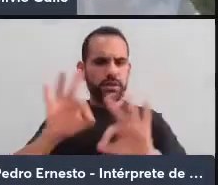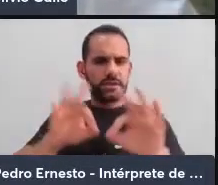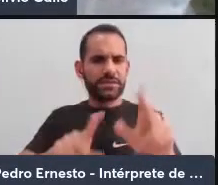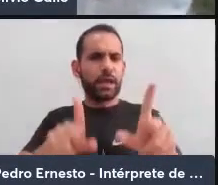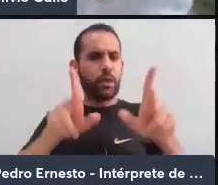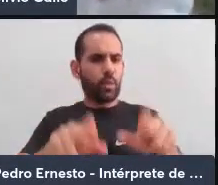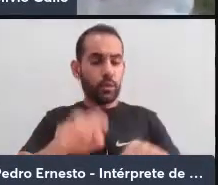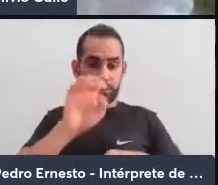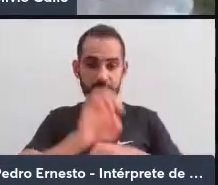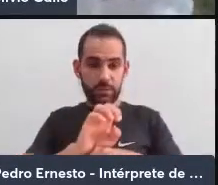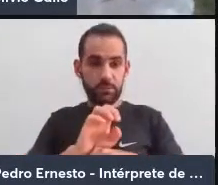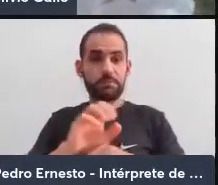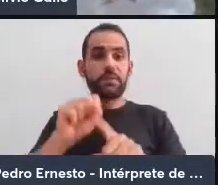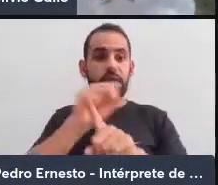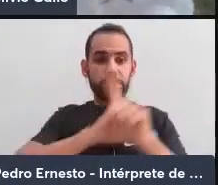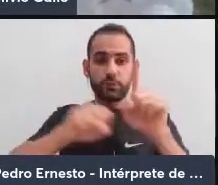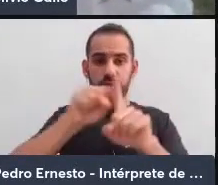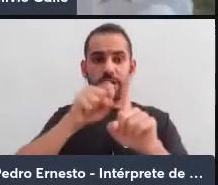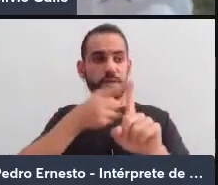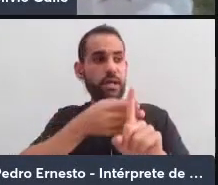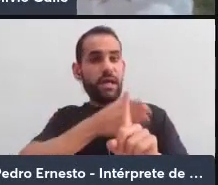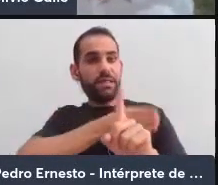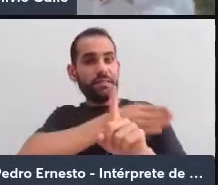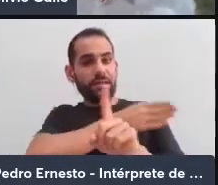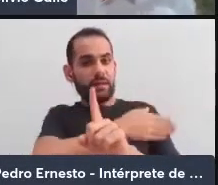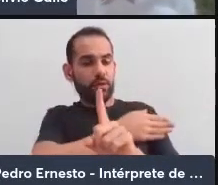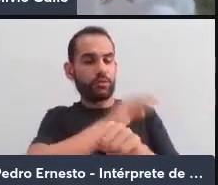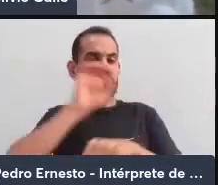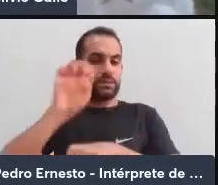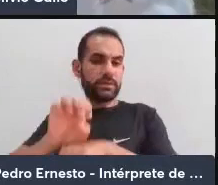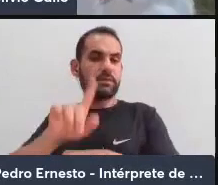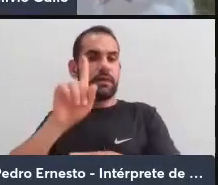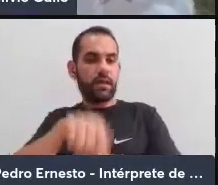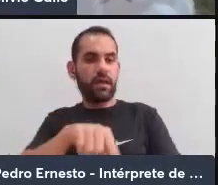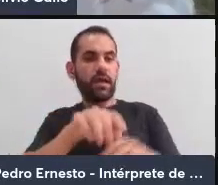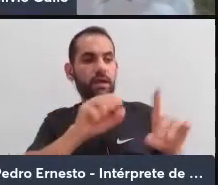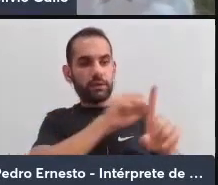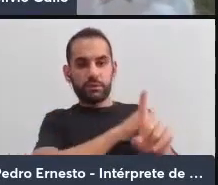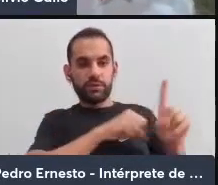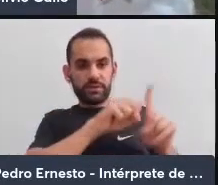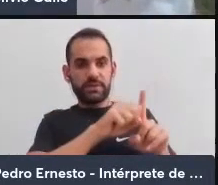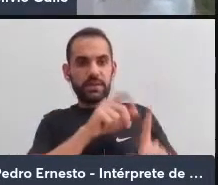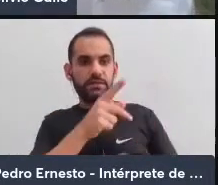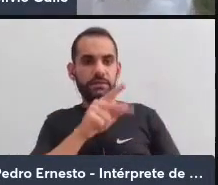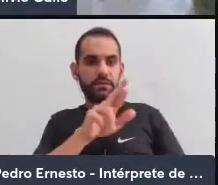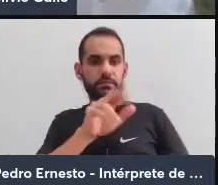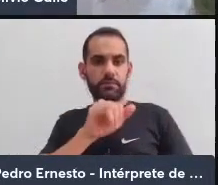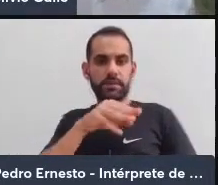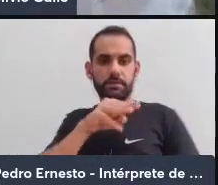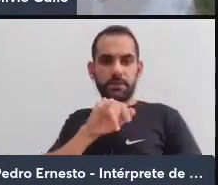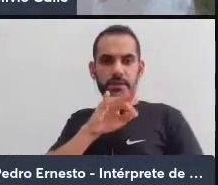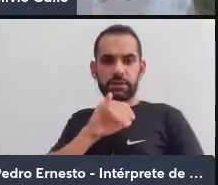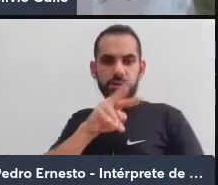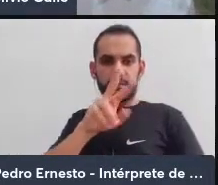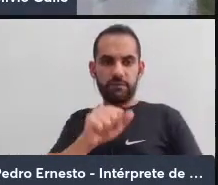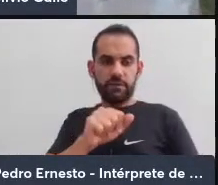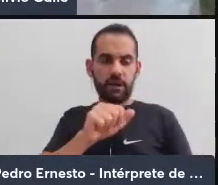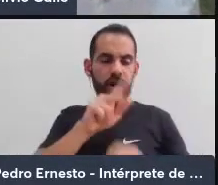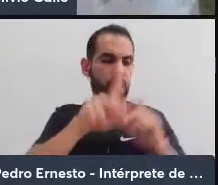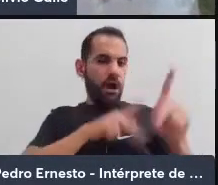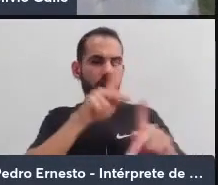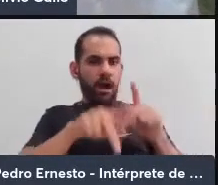Estado. As sociedades anteriores ao Estado são as chamadas sociedades primitivas, são povos que não